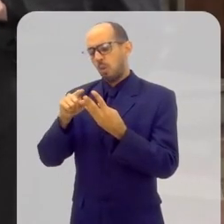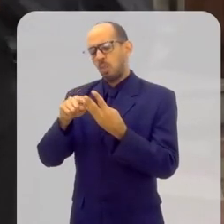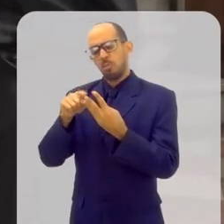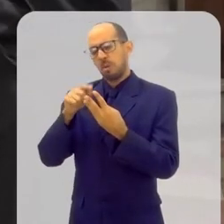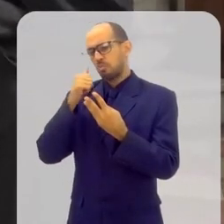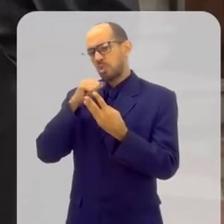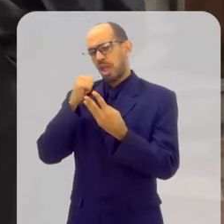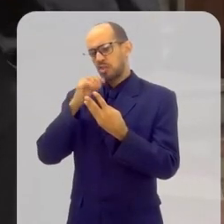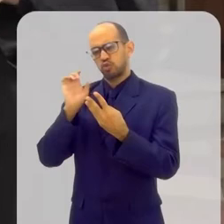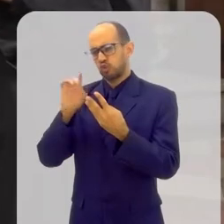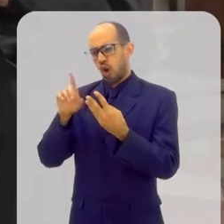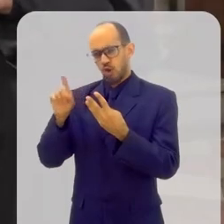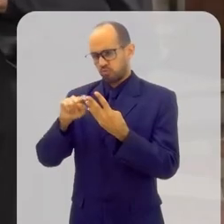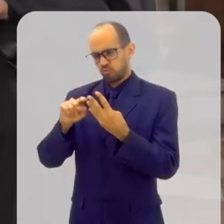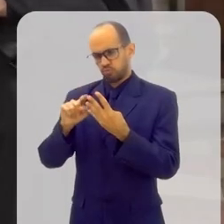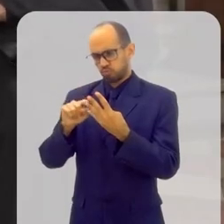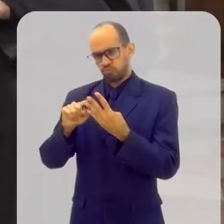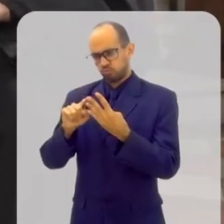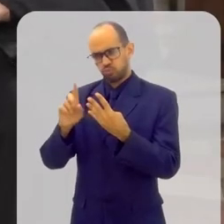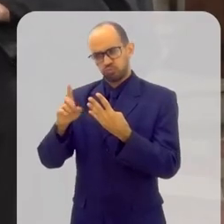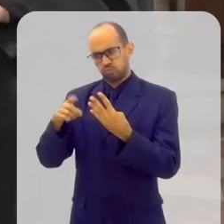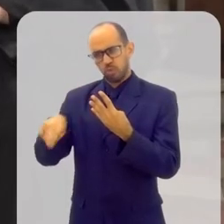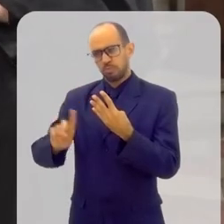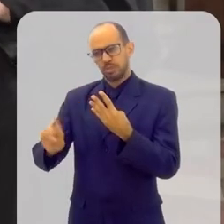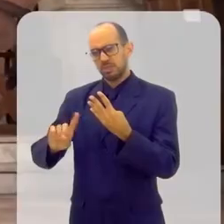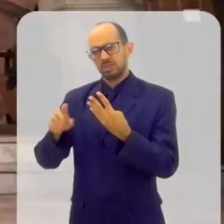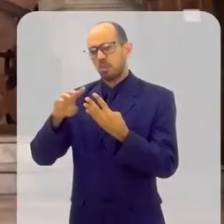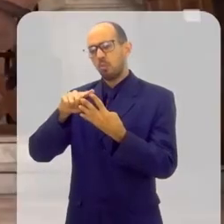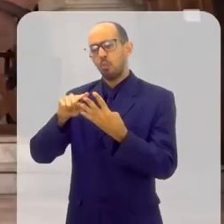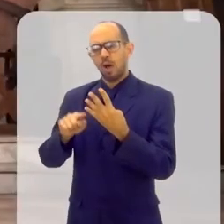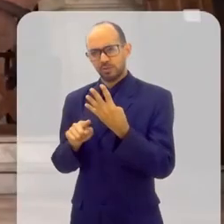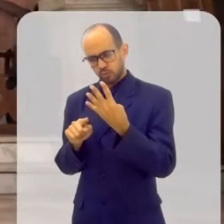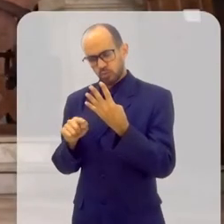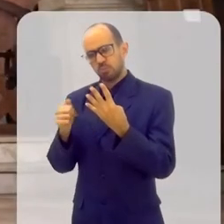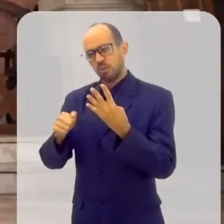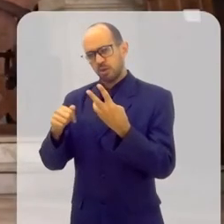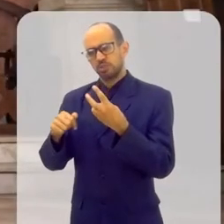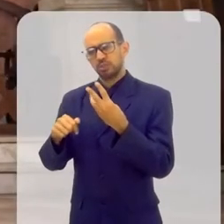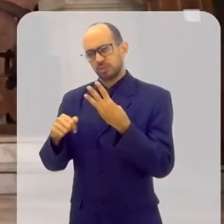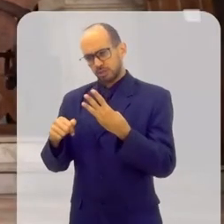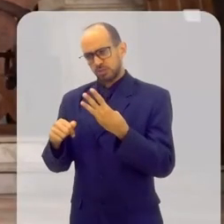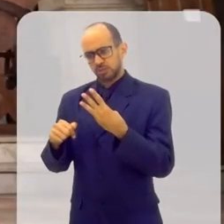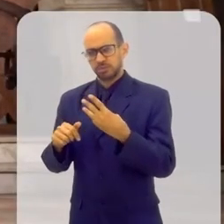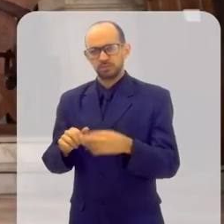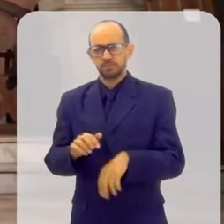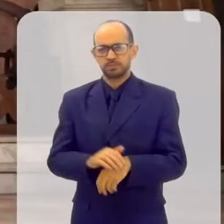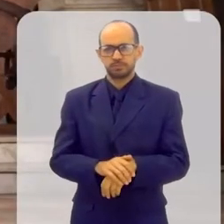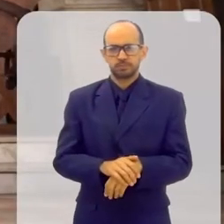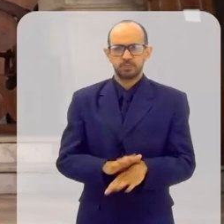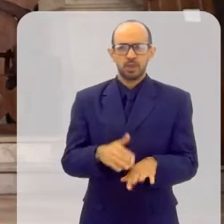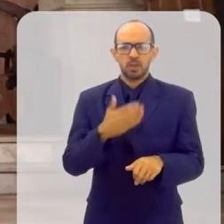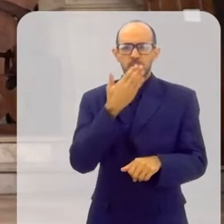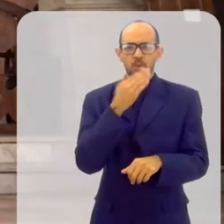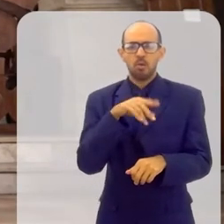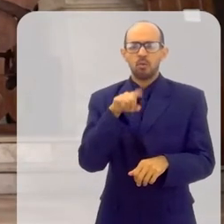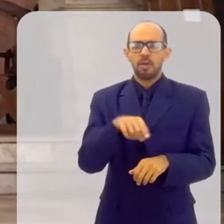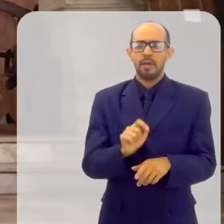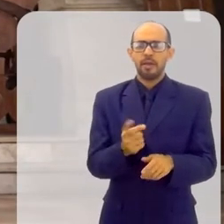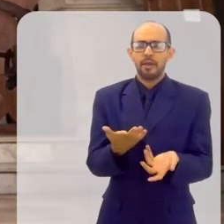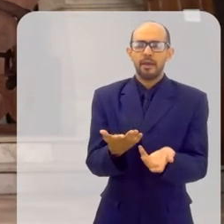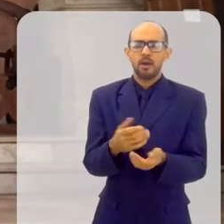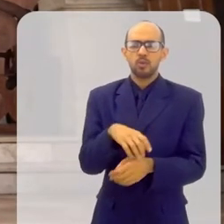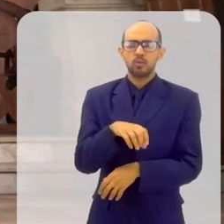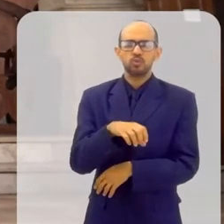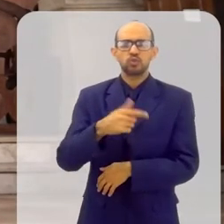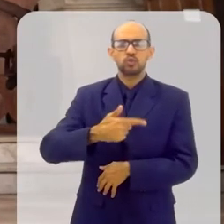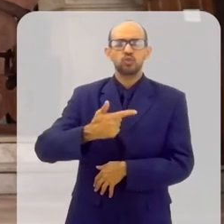batismo e um homem ou uma mulher para crisma. Mas é possível se intercuar. Qual seria o segundo sacramento?